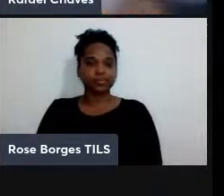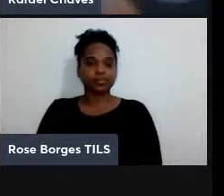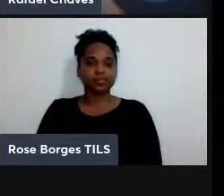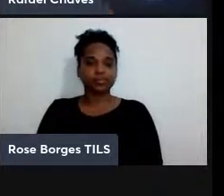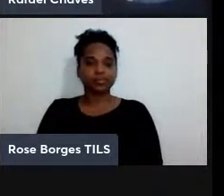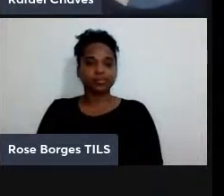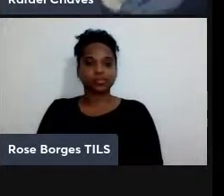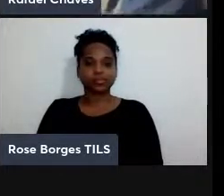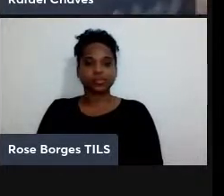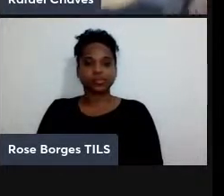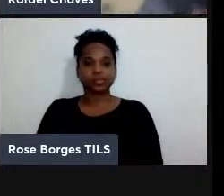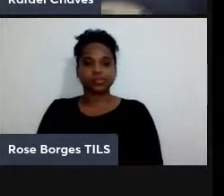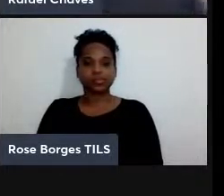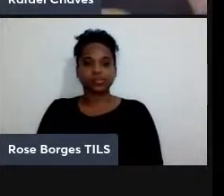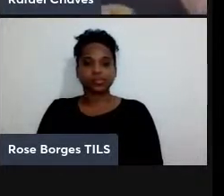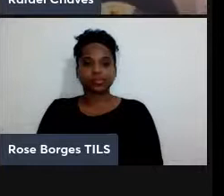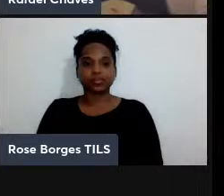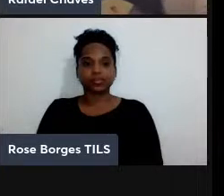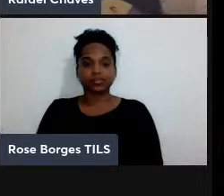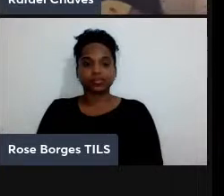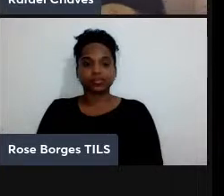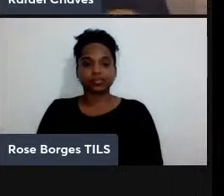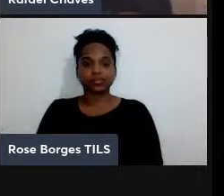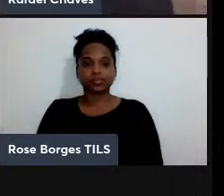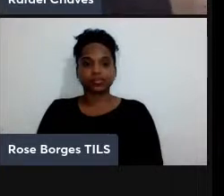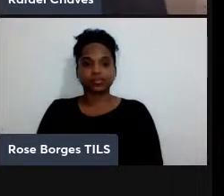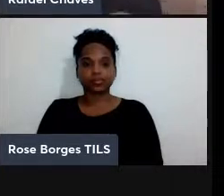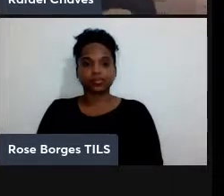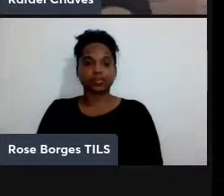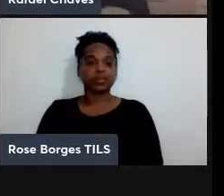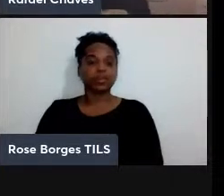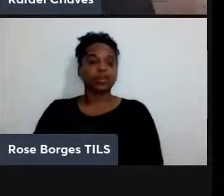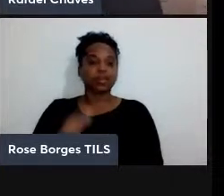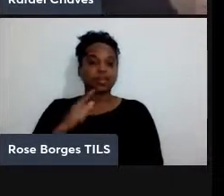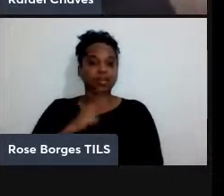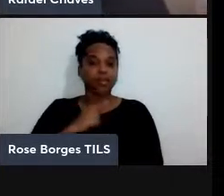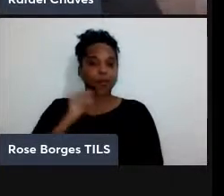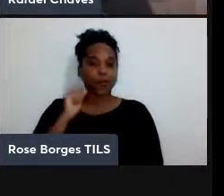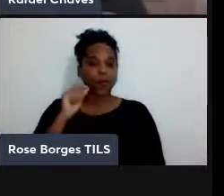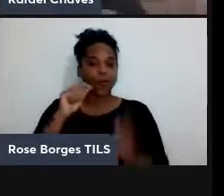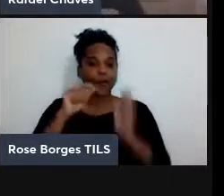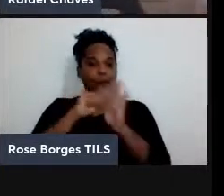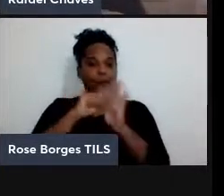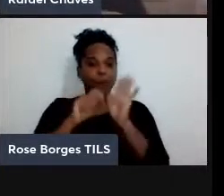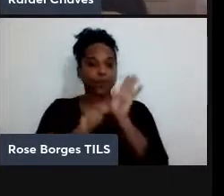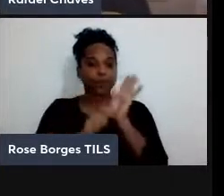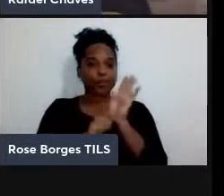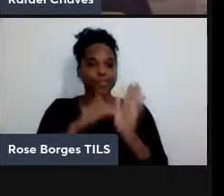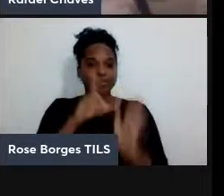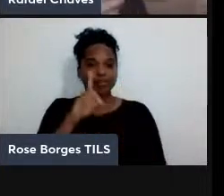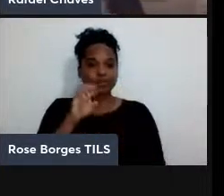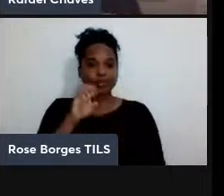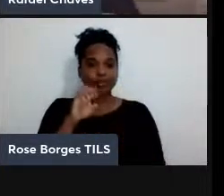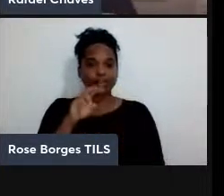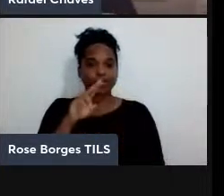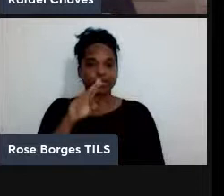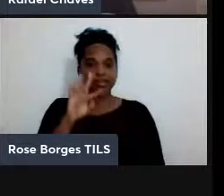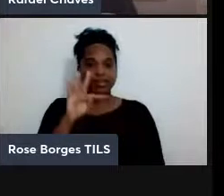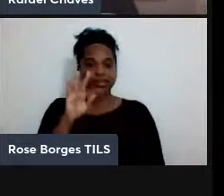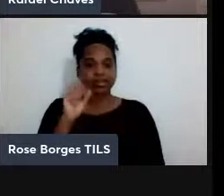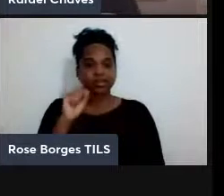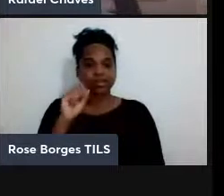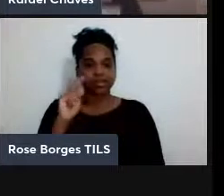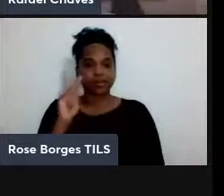então esse esse algoritmo de Deutsch ele faz o seguinte ele não serve para nada mas é uma vamos dizer assim é um